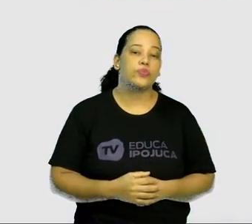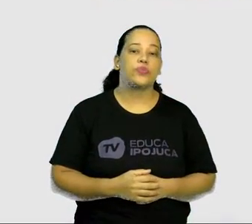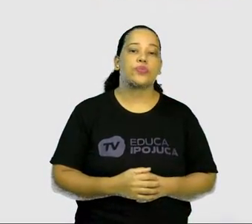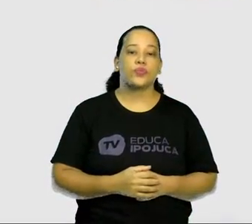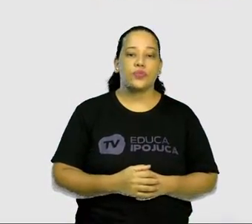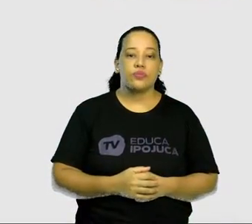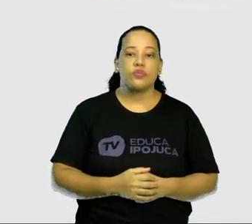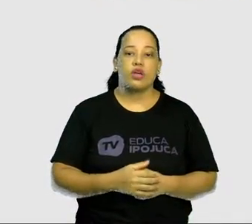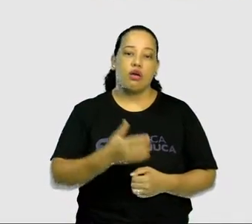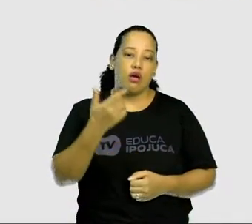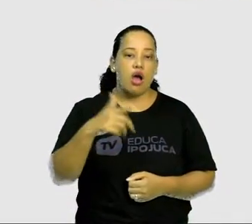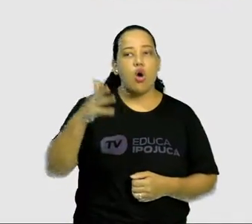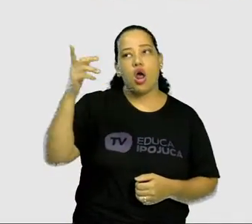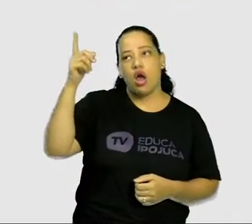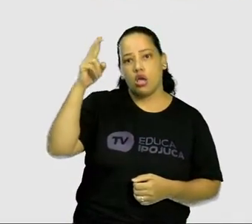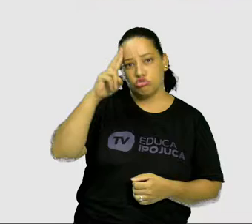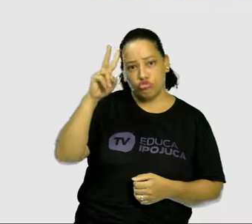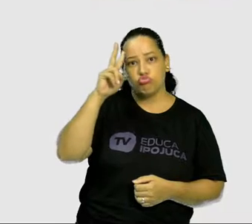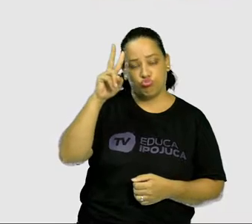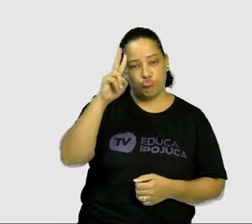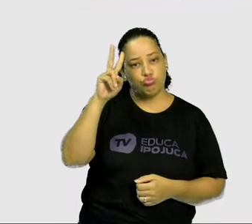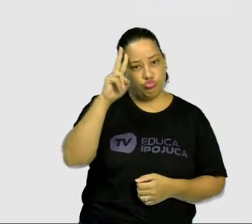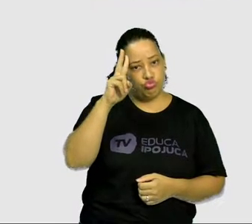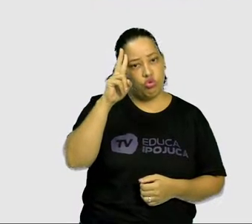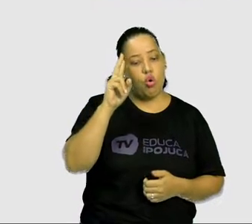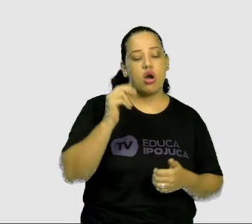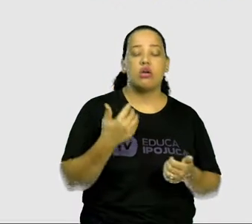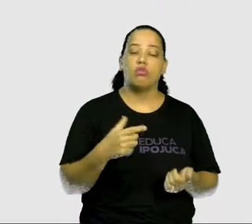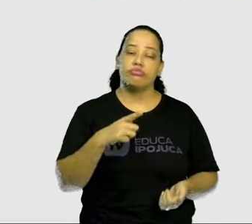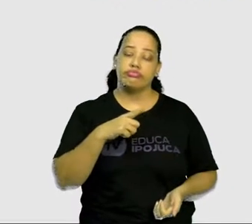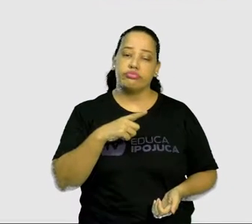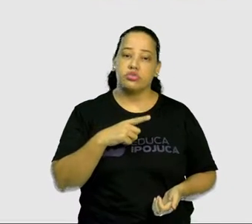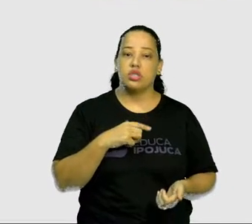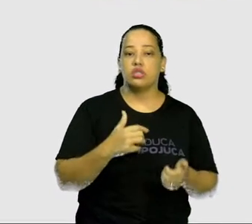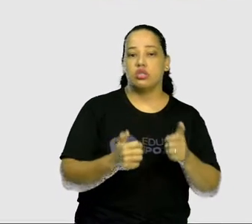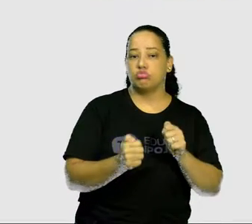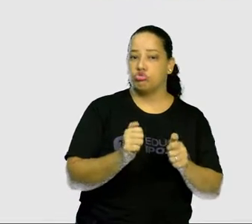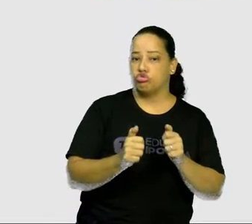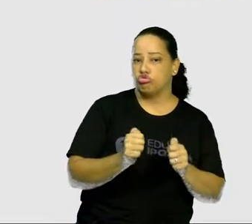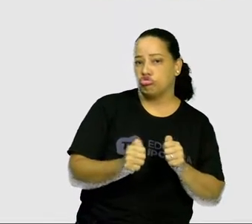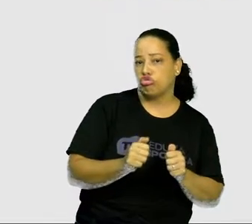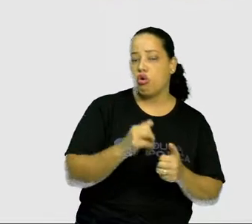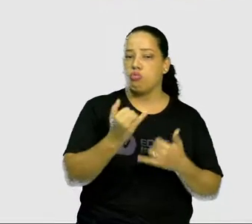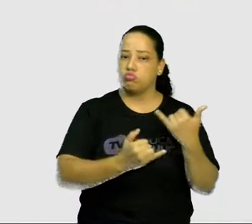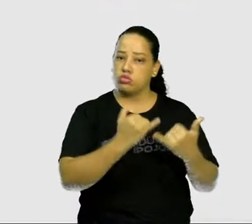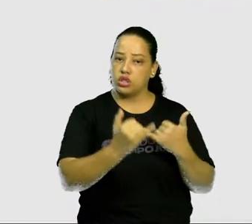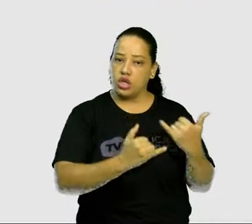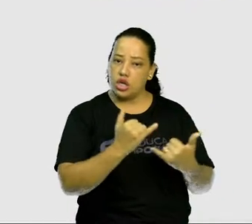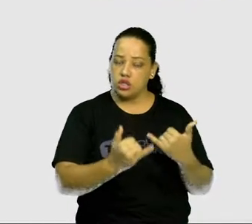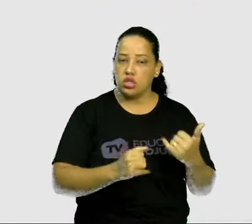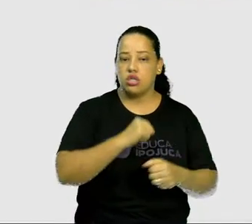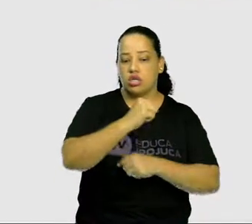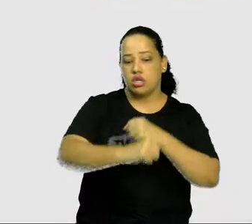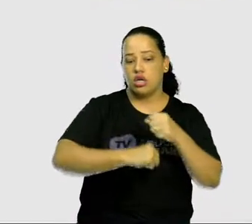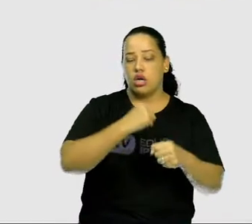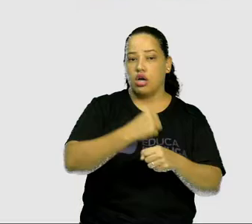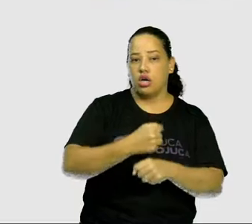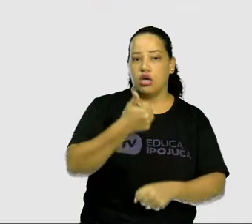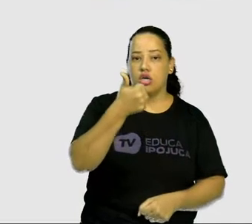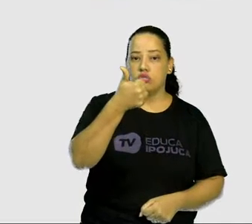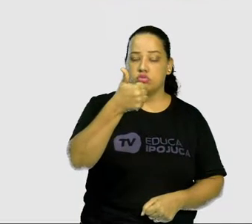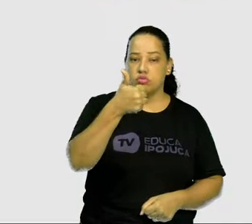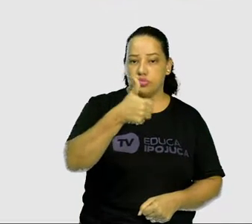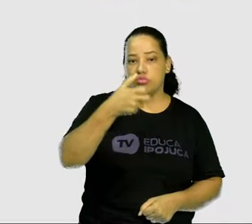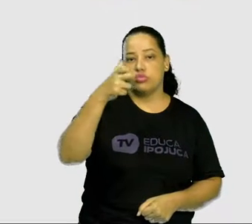trazendo um pouco da questão histórica, os jogos vão surgir na década de 50, nos Estados Unidos, e o